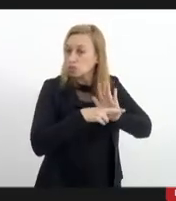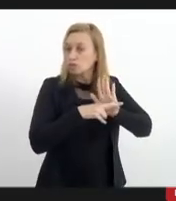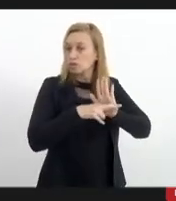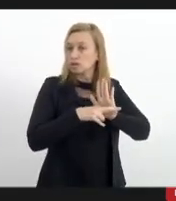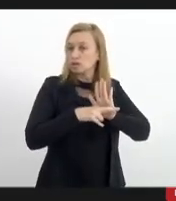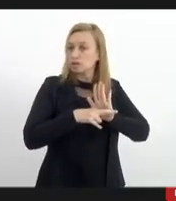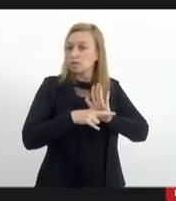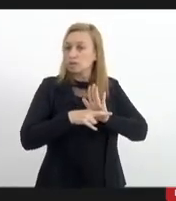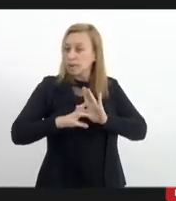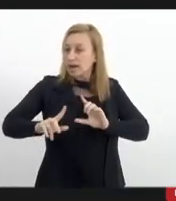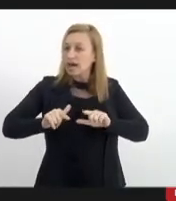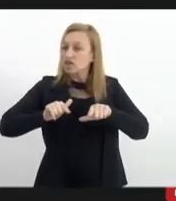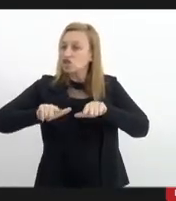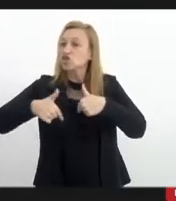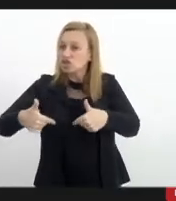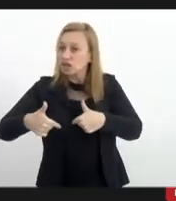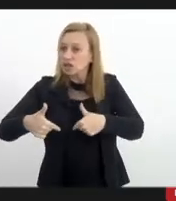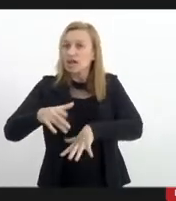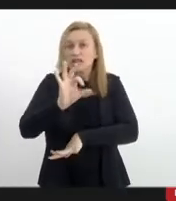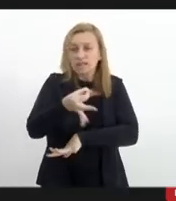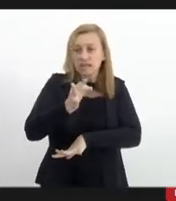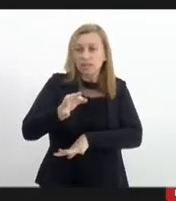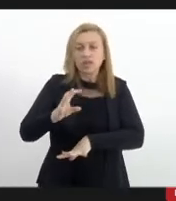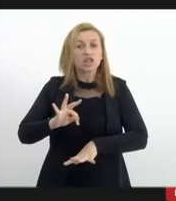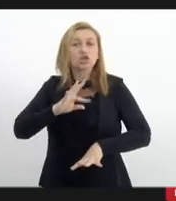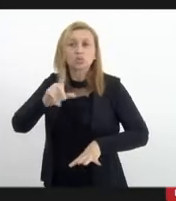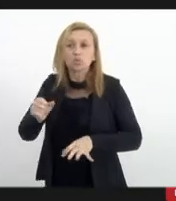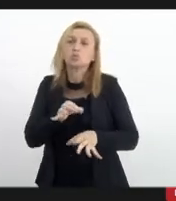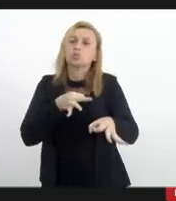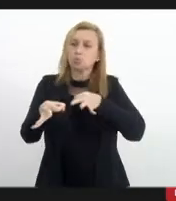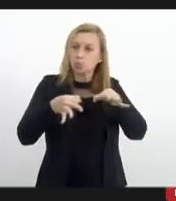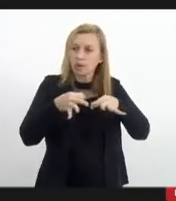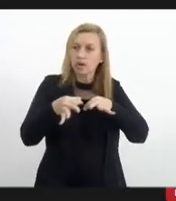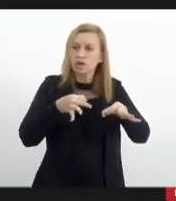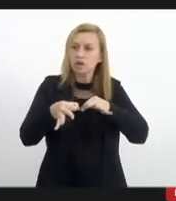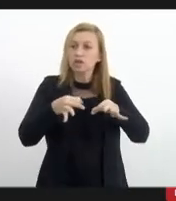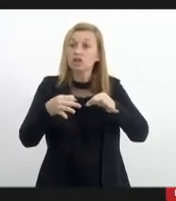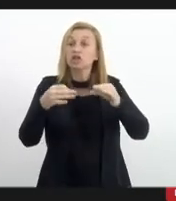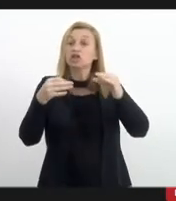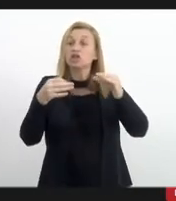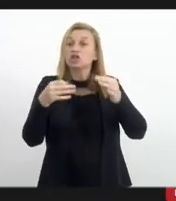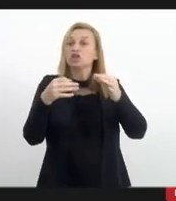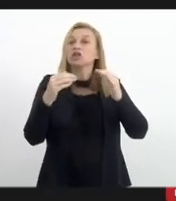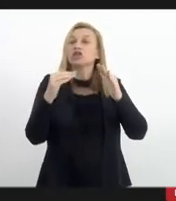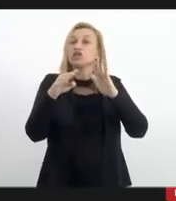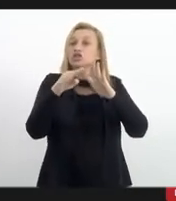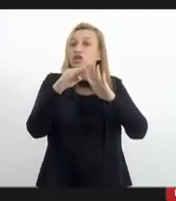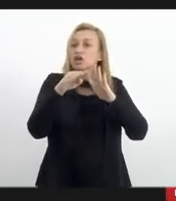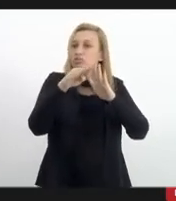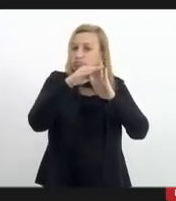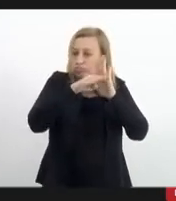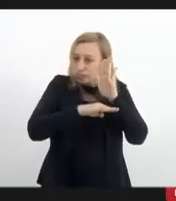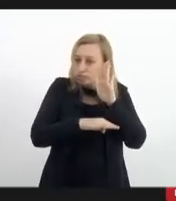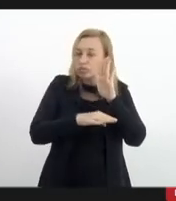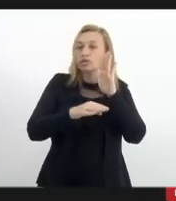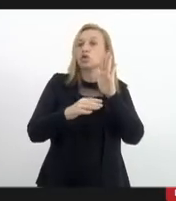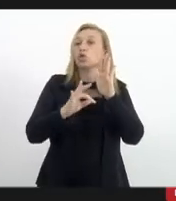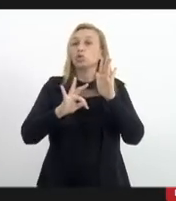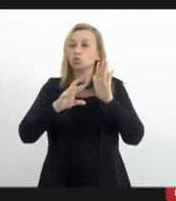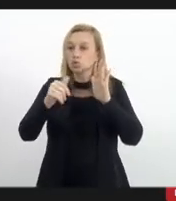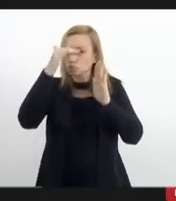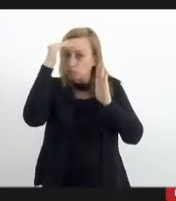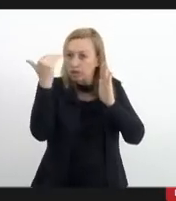operacional em que, obviamente, a gente tem tudo isso armazenado de acordo com o está previsto na DPF, as comunicações são feitas